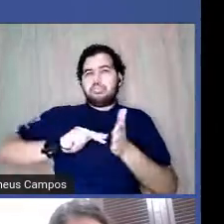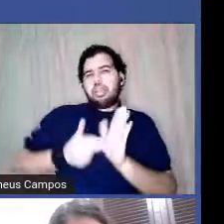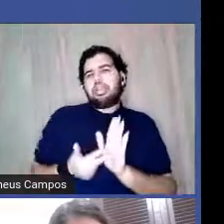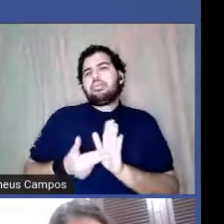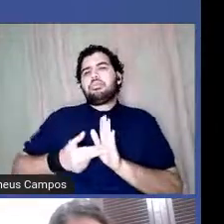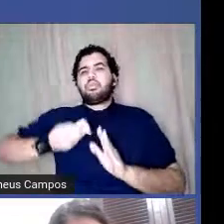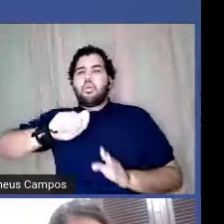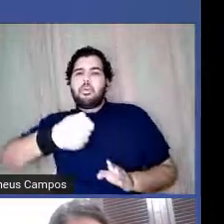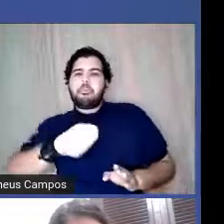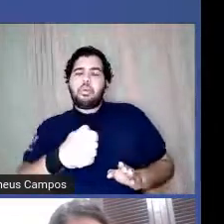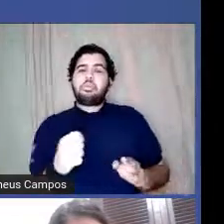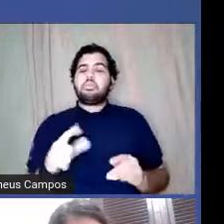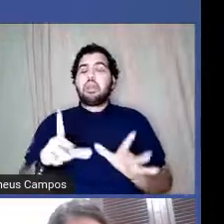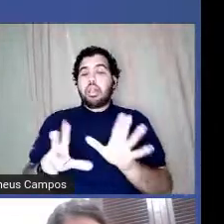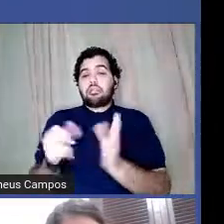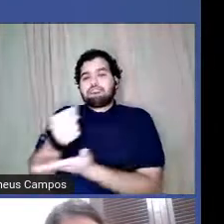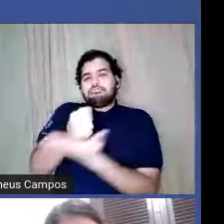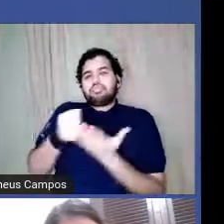A gente vai,